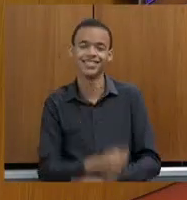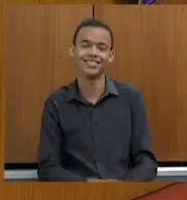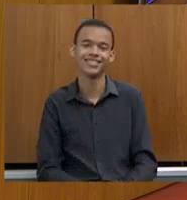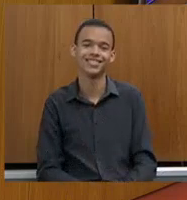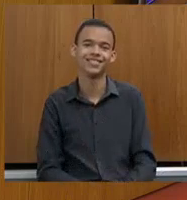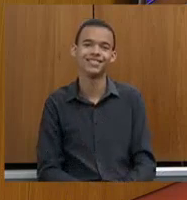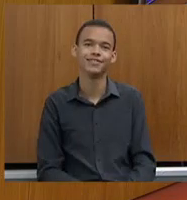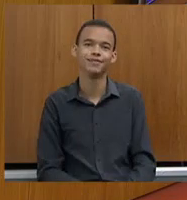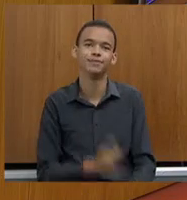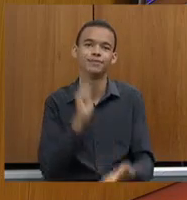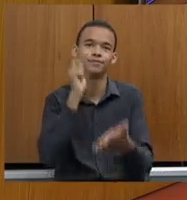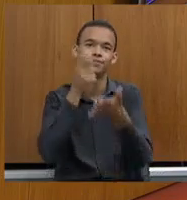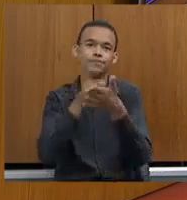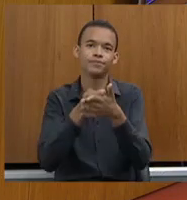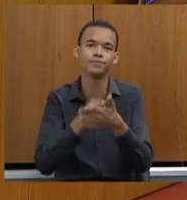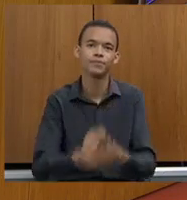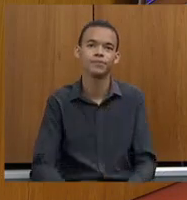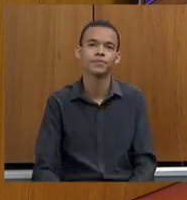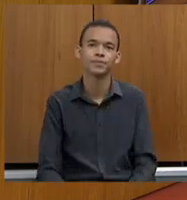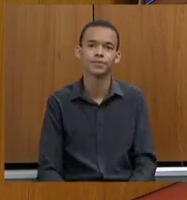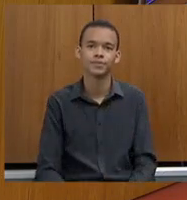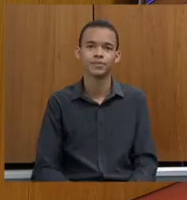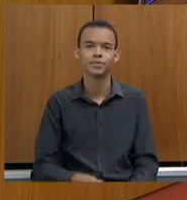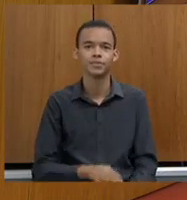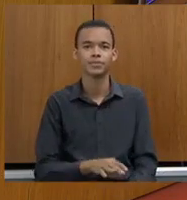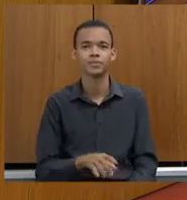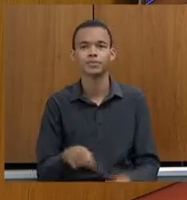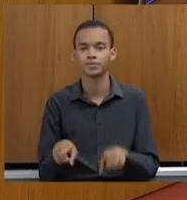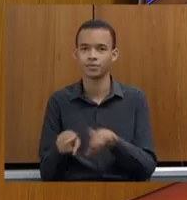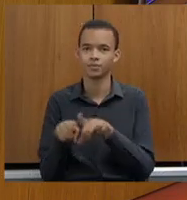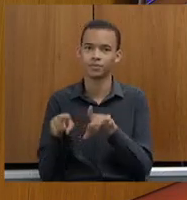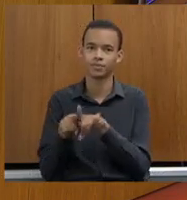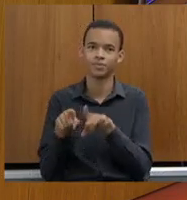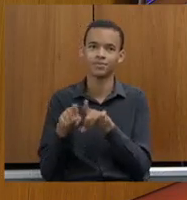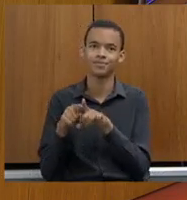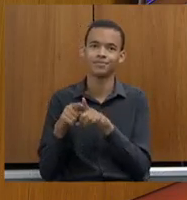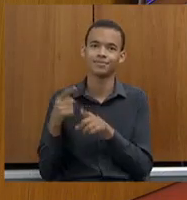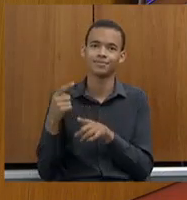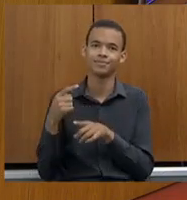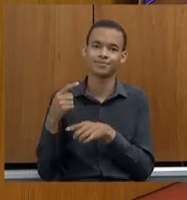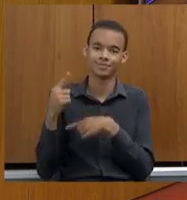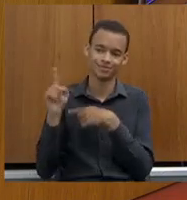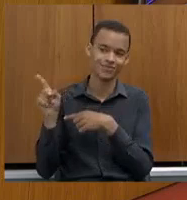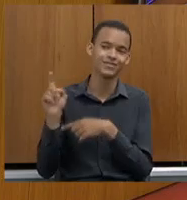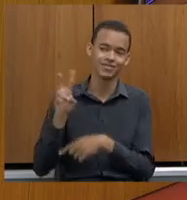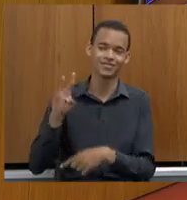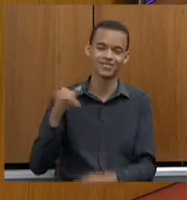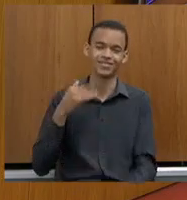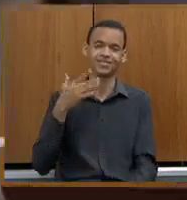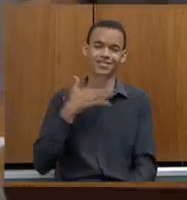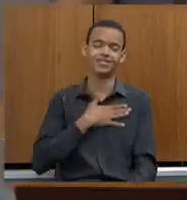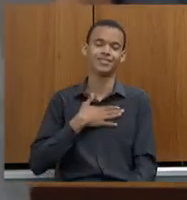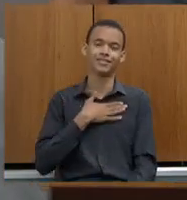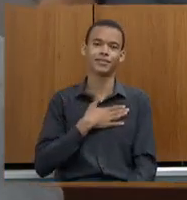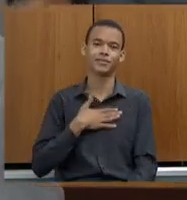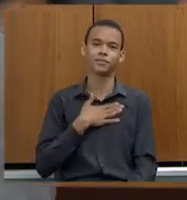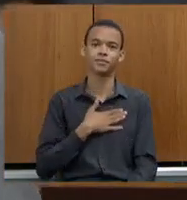E aí, e aí, e aí, governo, só vai gostar. É